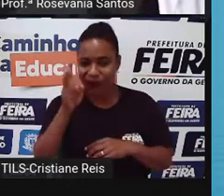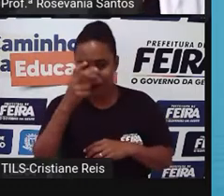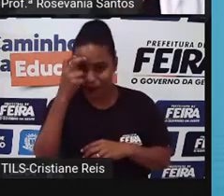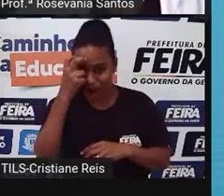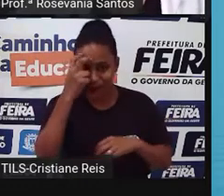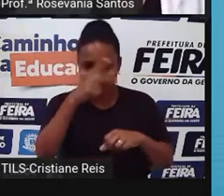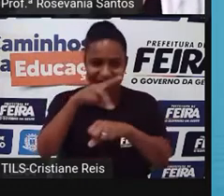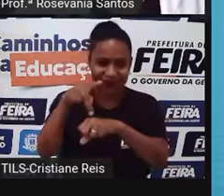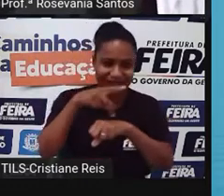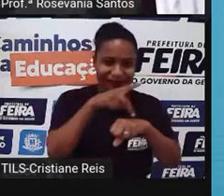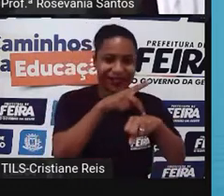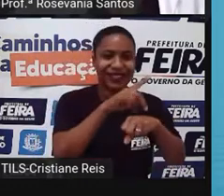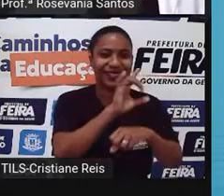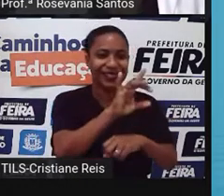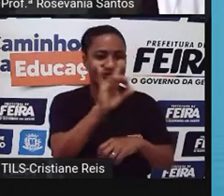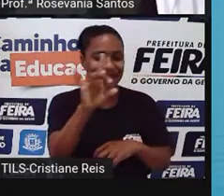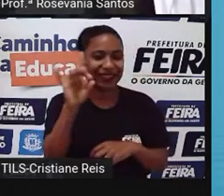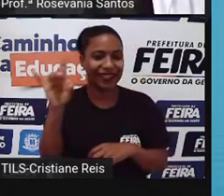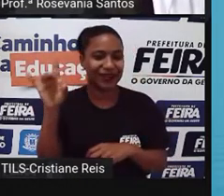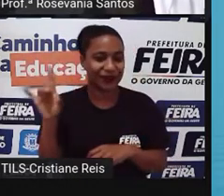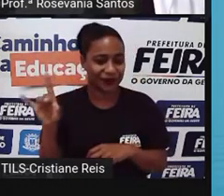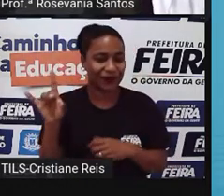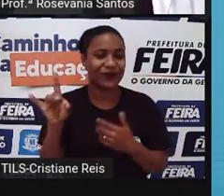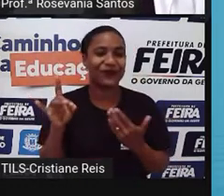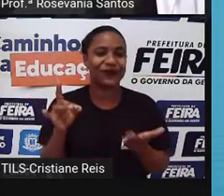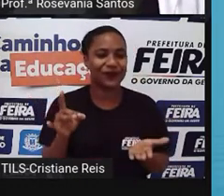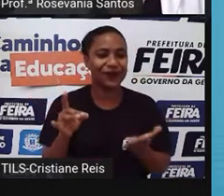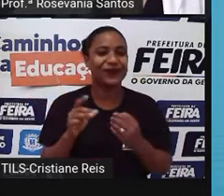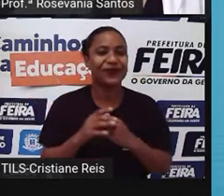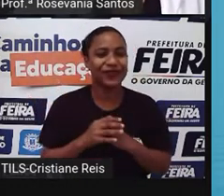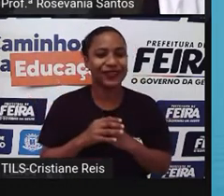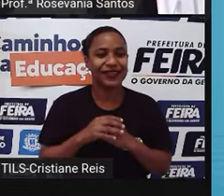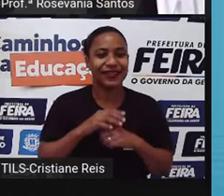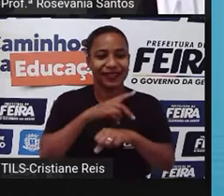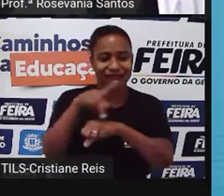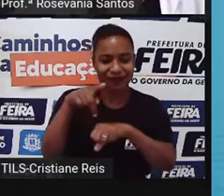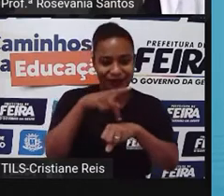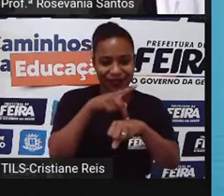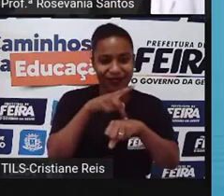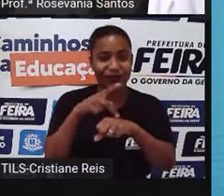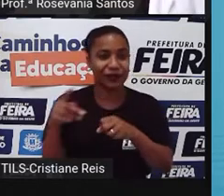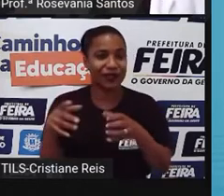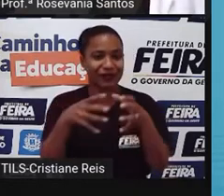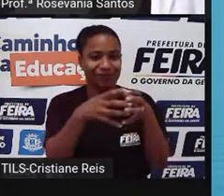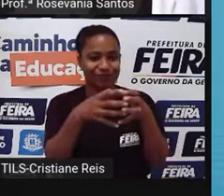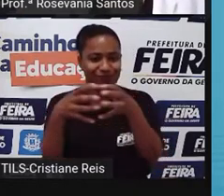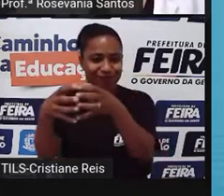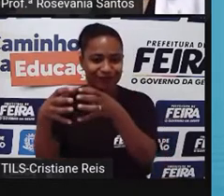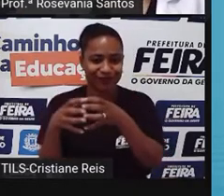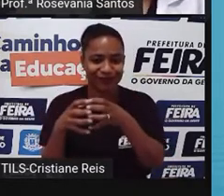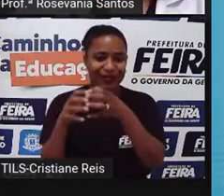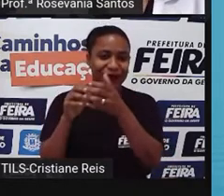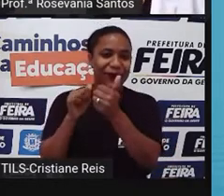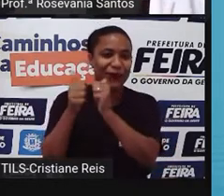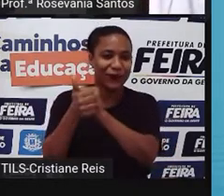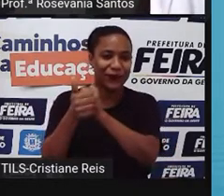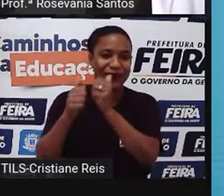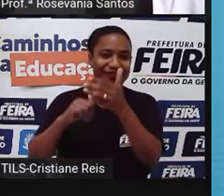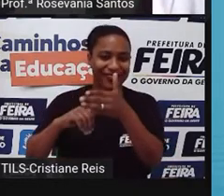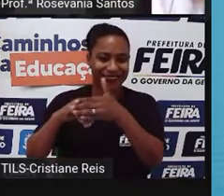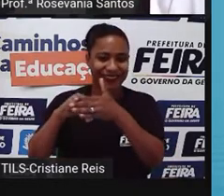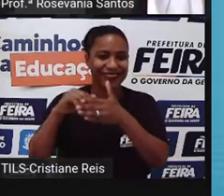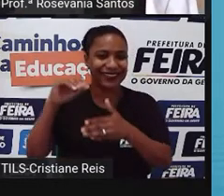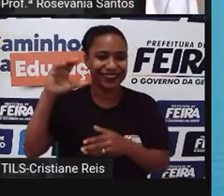Aliás, eles sempre chamam, né? A atenção das características culturais dos países que são sede da Copa. Então, em 2018, a Rússia, né?